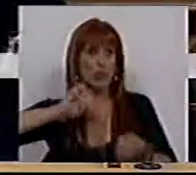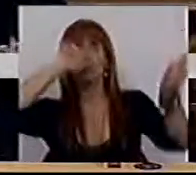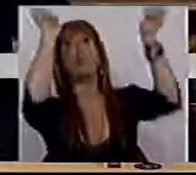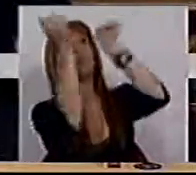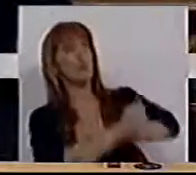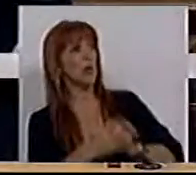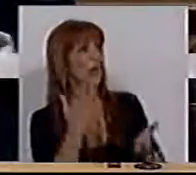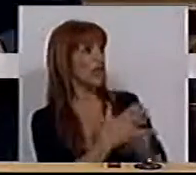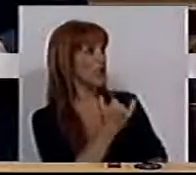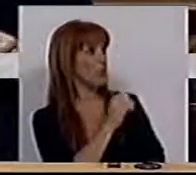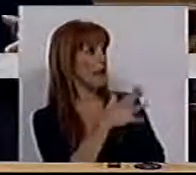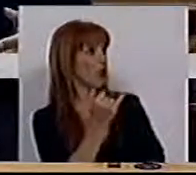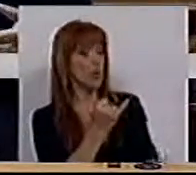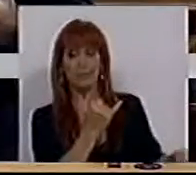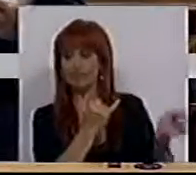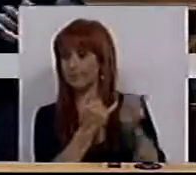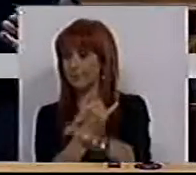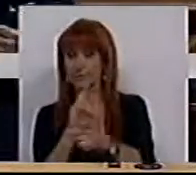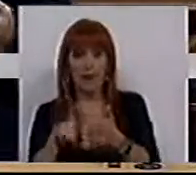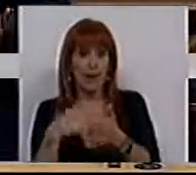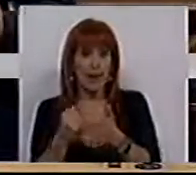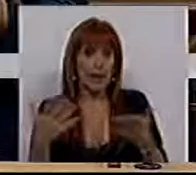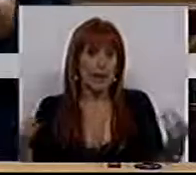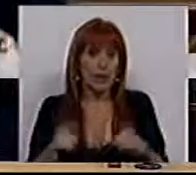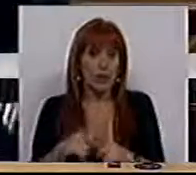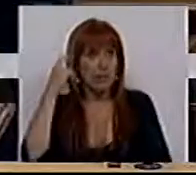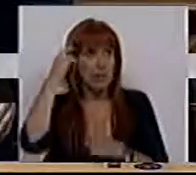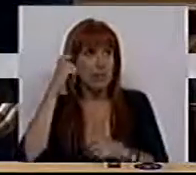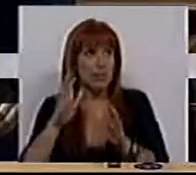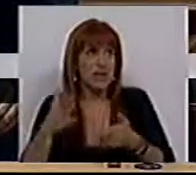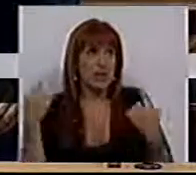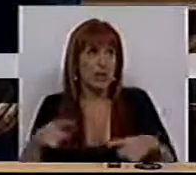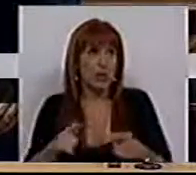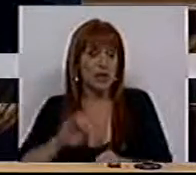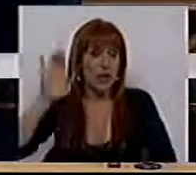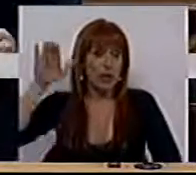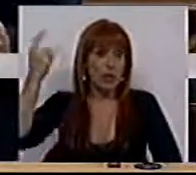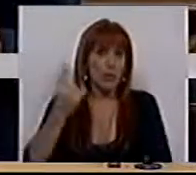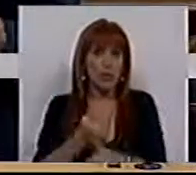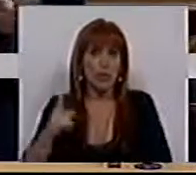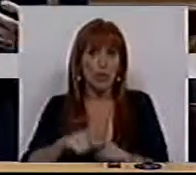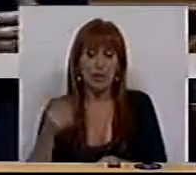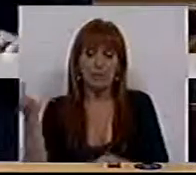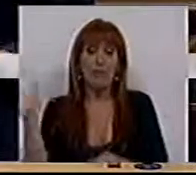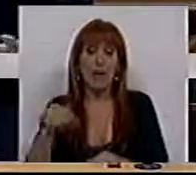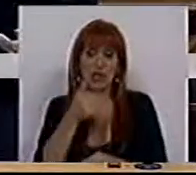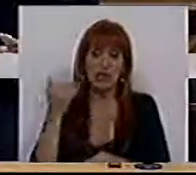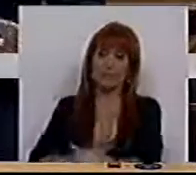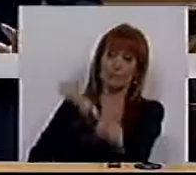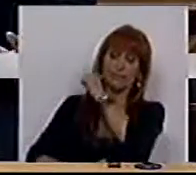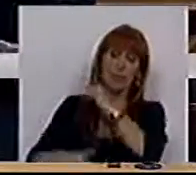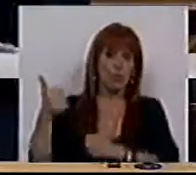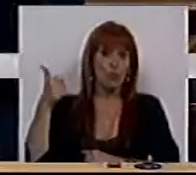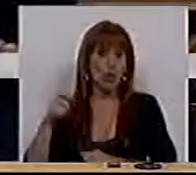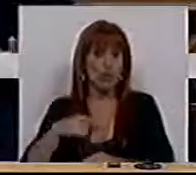mudou bastante desde 2012, é verdade que é sempre uma reflexão que devemos ter, em primeiro lugar, se não deveria acontecer mais cedo, e sobre